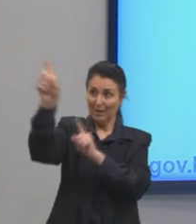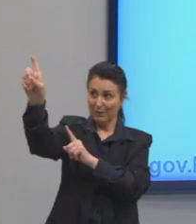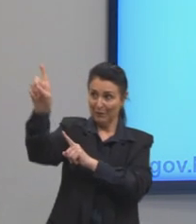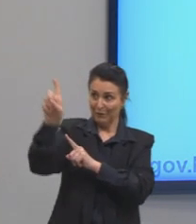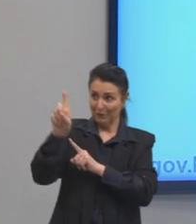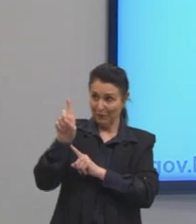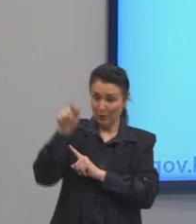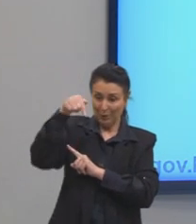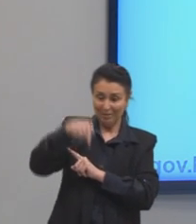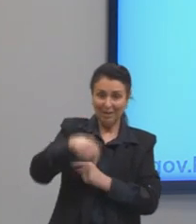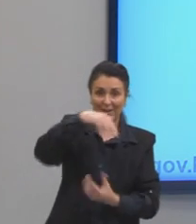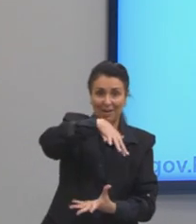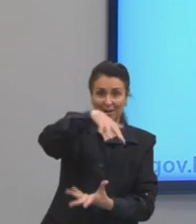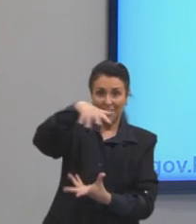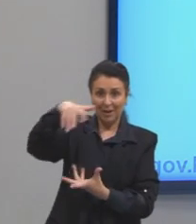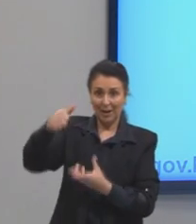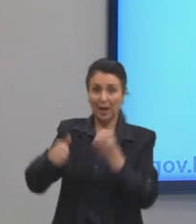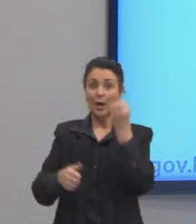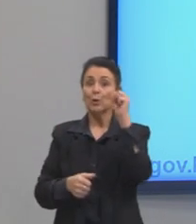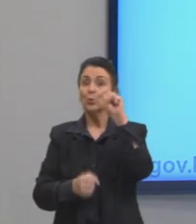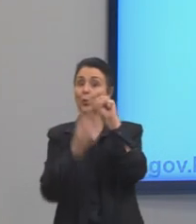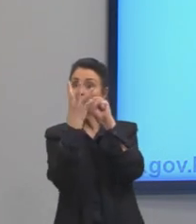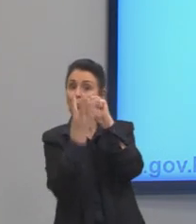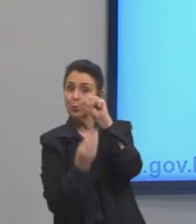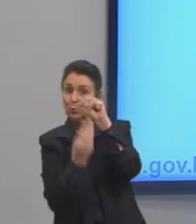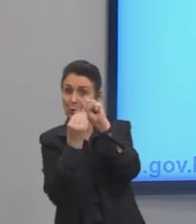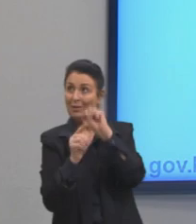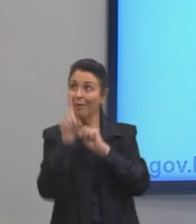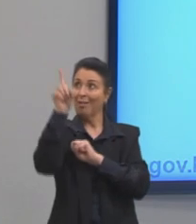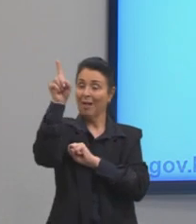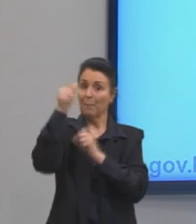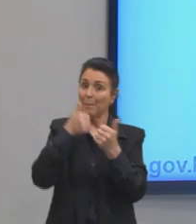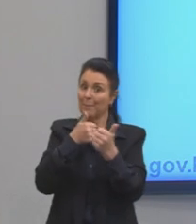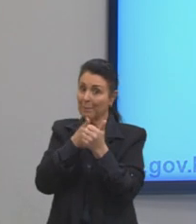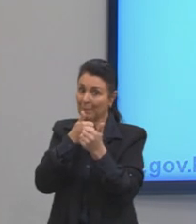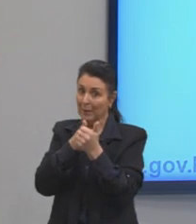na verdade, de Plutão, até a sonda da Terra.